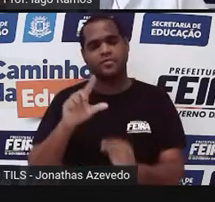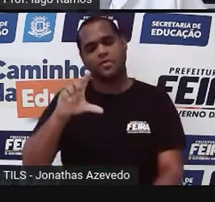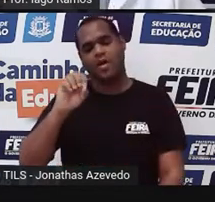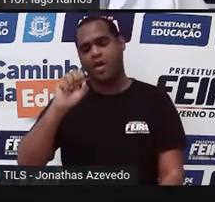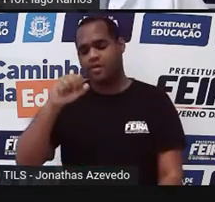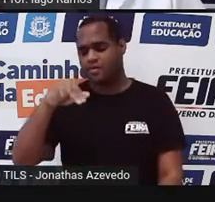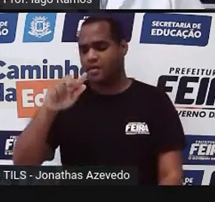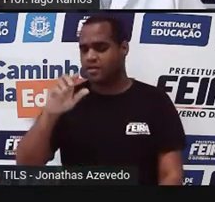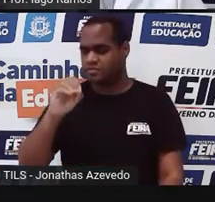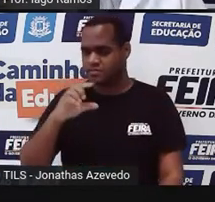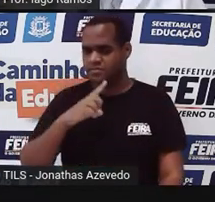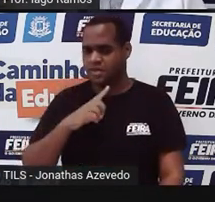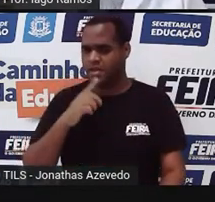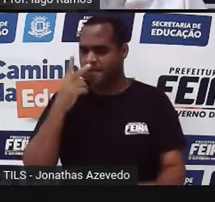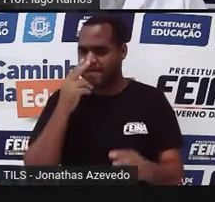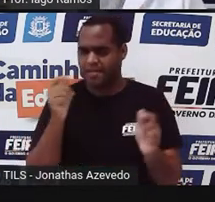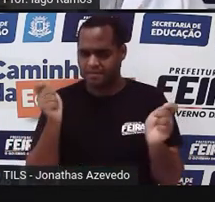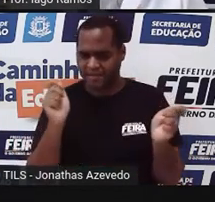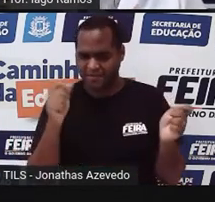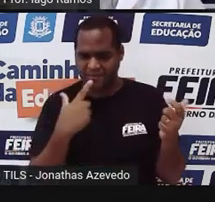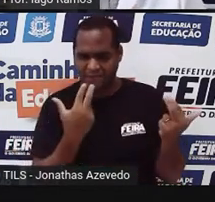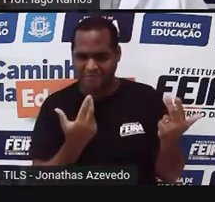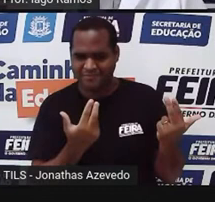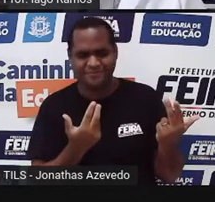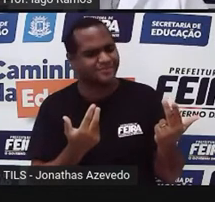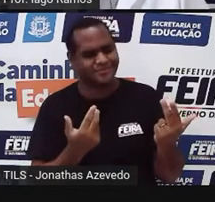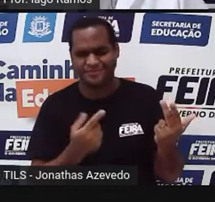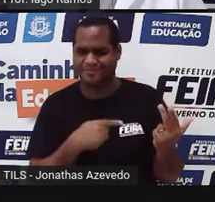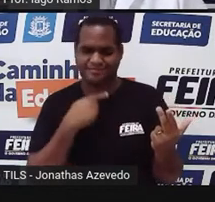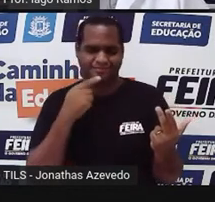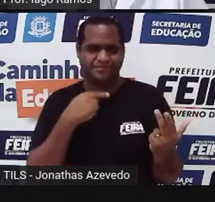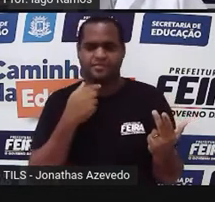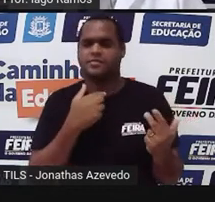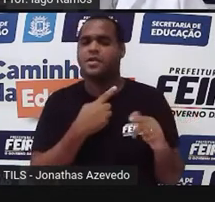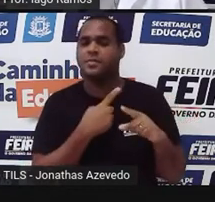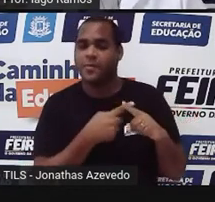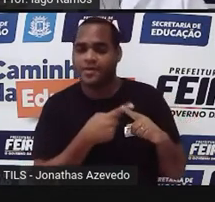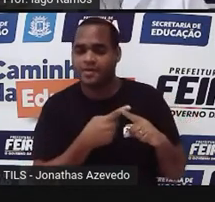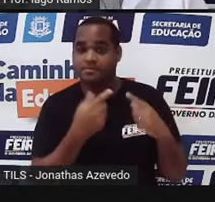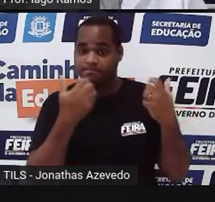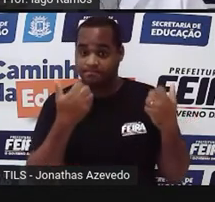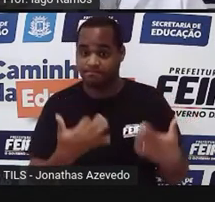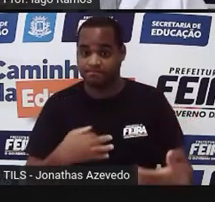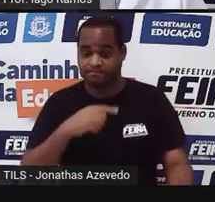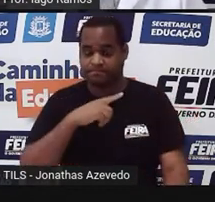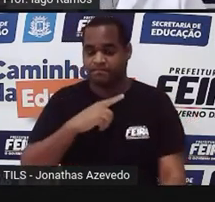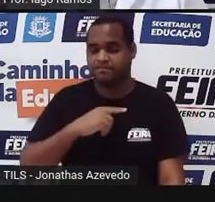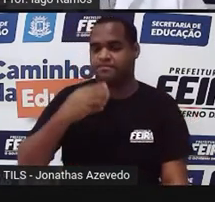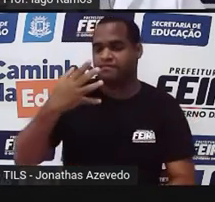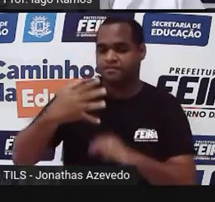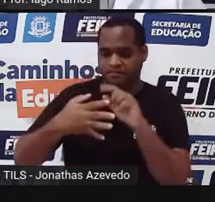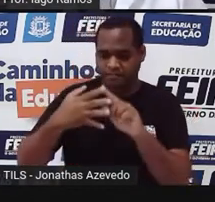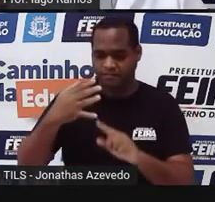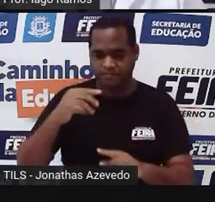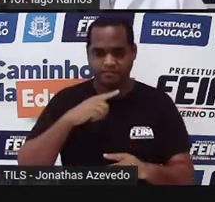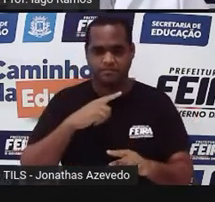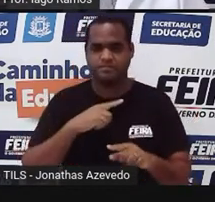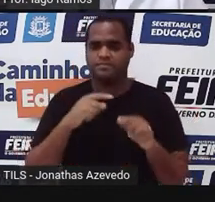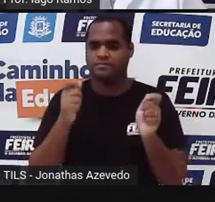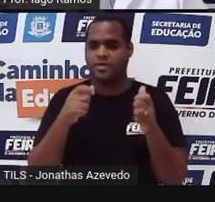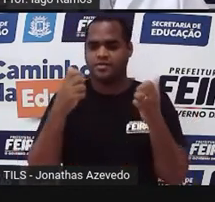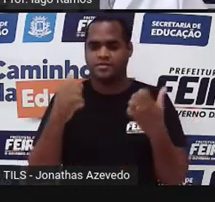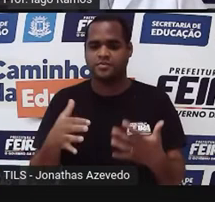nem todo losango pode ser quadrado. Por quê? Porque o quadrado, além dos quatro lados com a mesma medida,